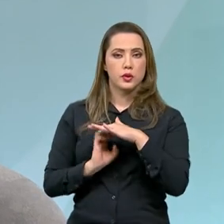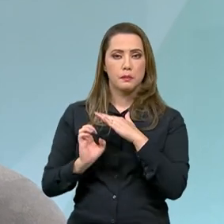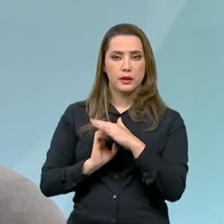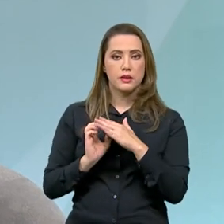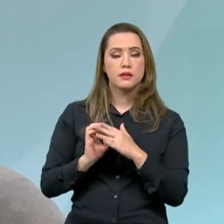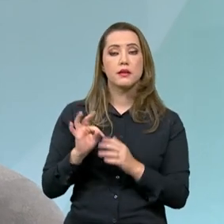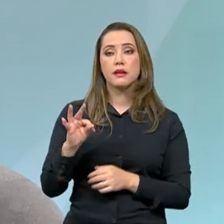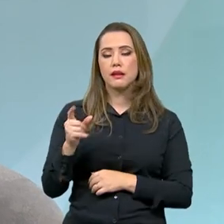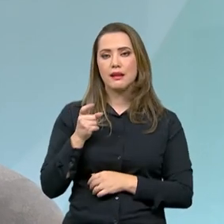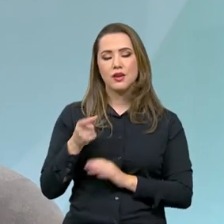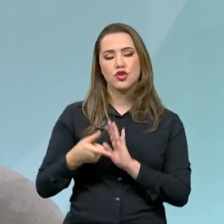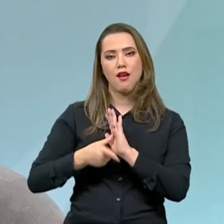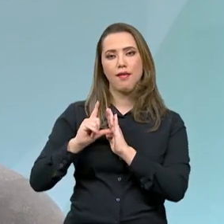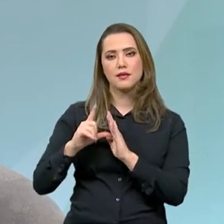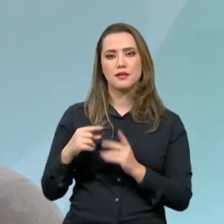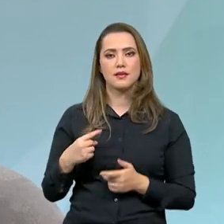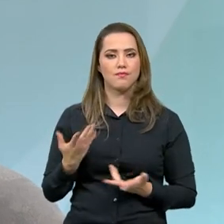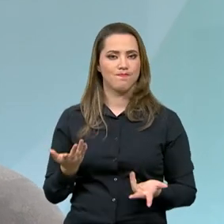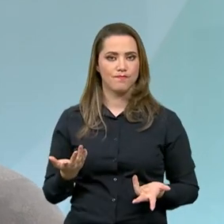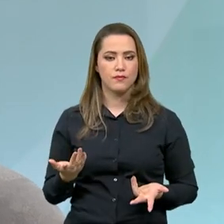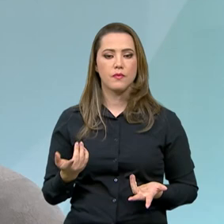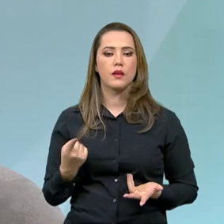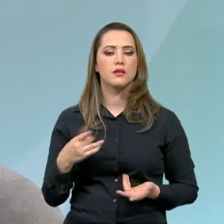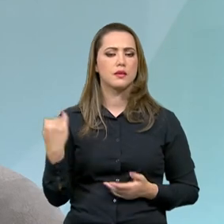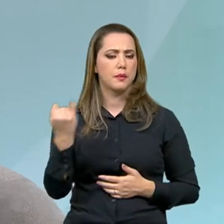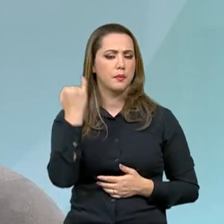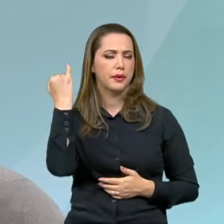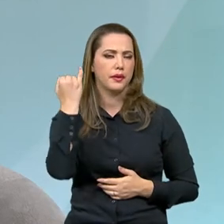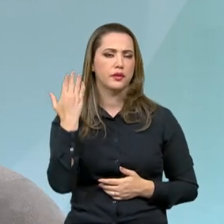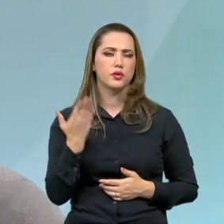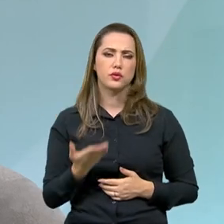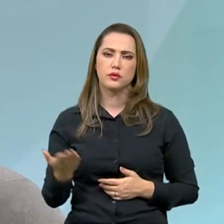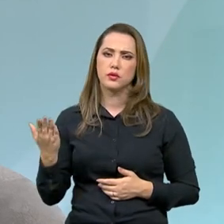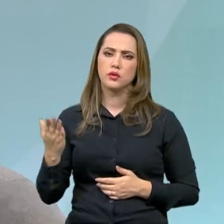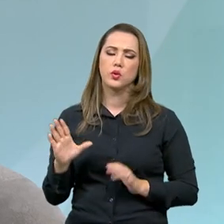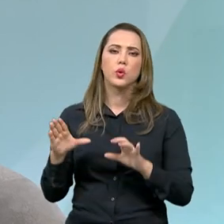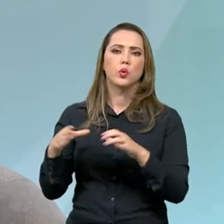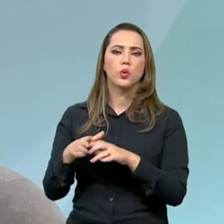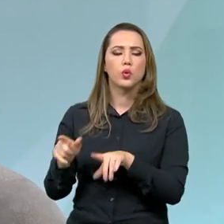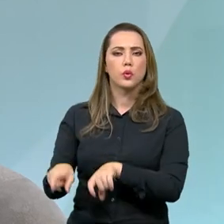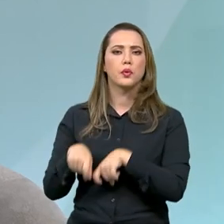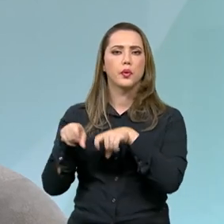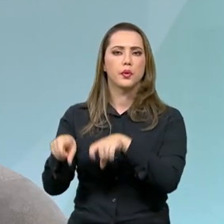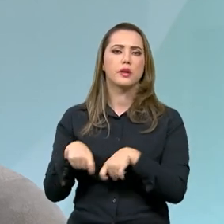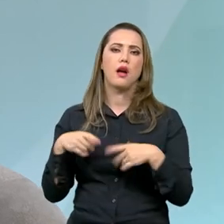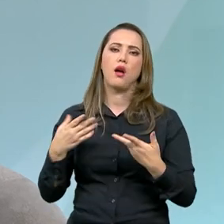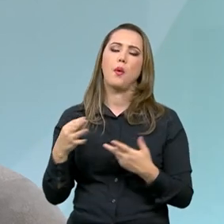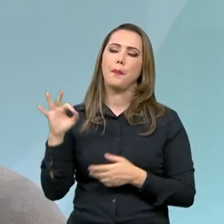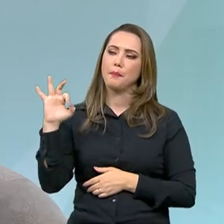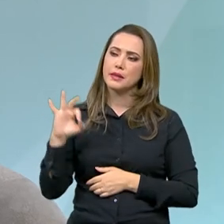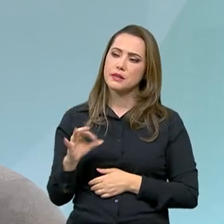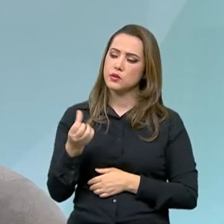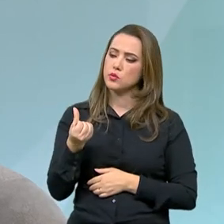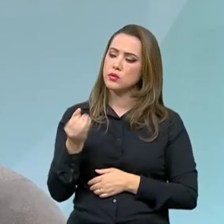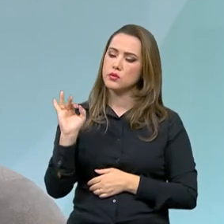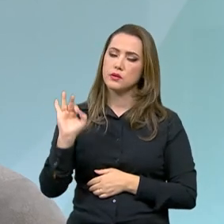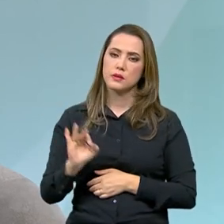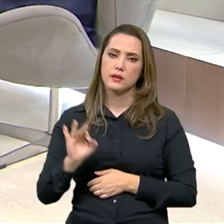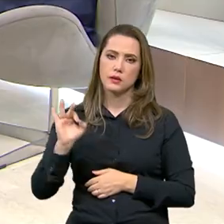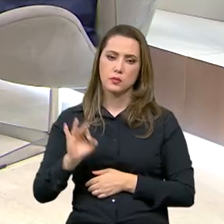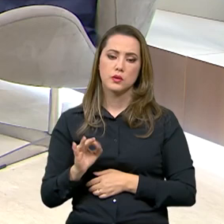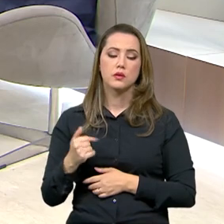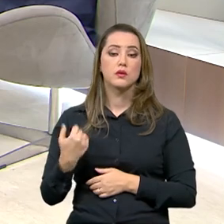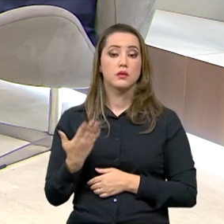taxas prefixadas agora, ele não tinha antes. Isso dá mais atratividade para o funding. Então, no caso do setor rural, as taxas chegam a 6% para projetos